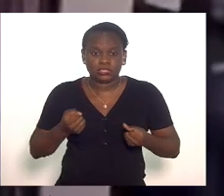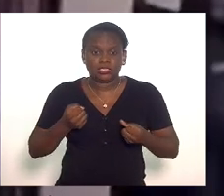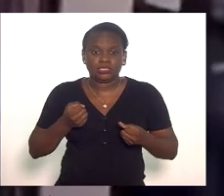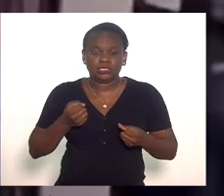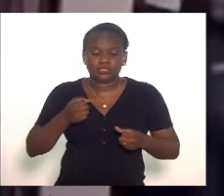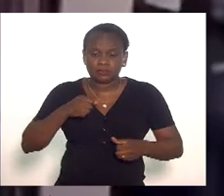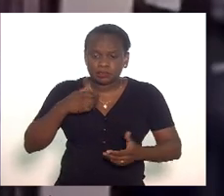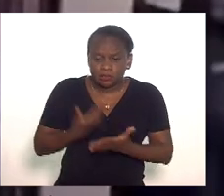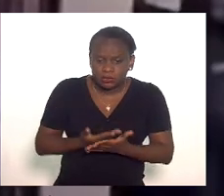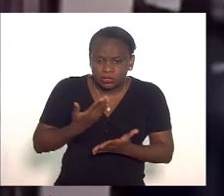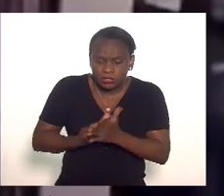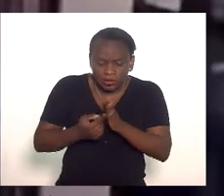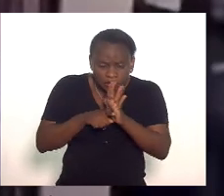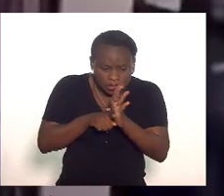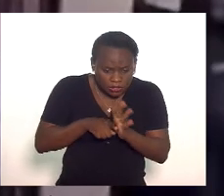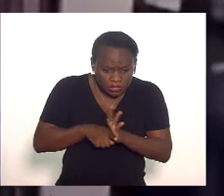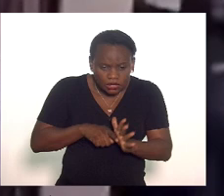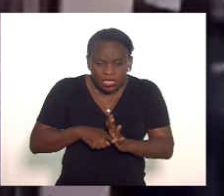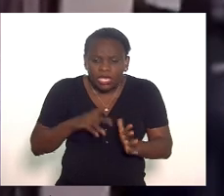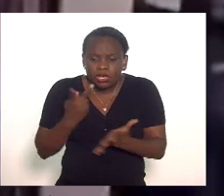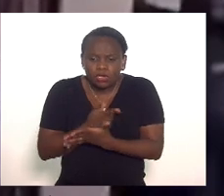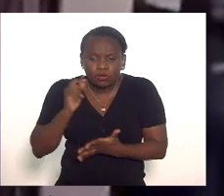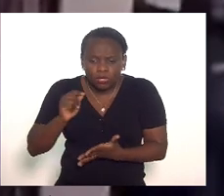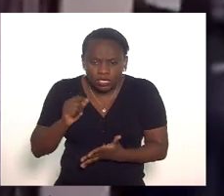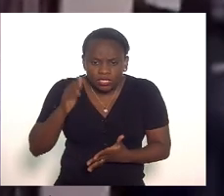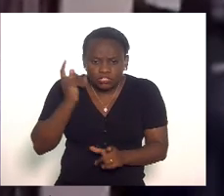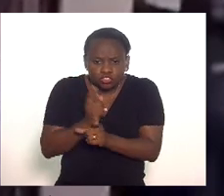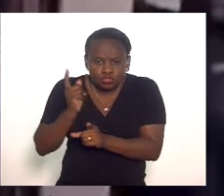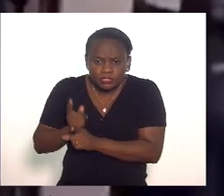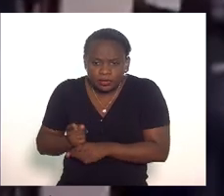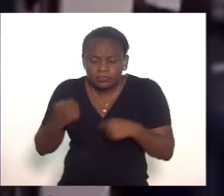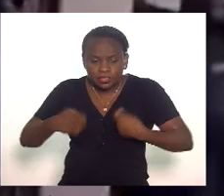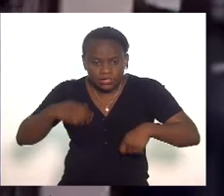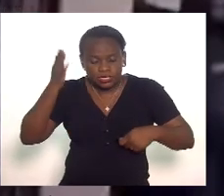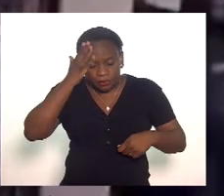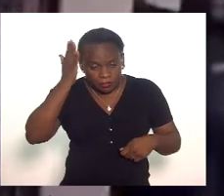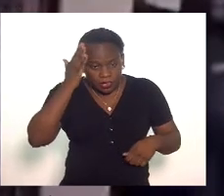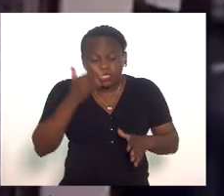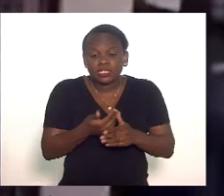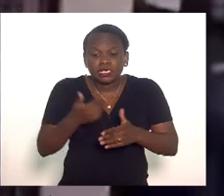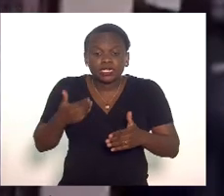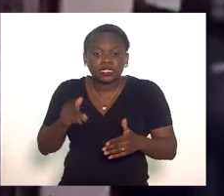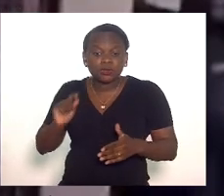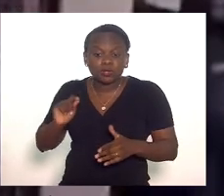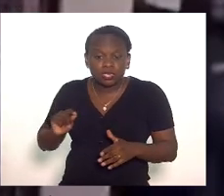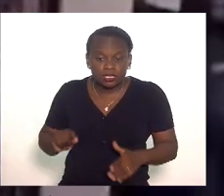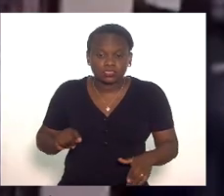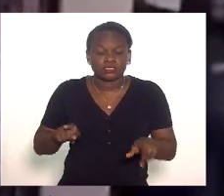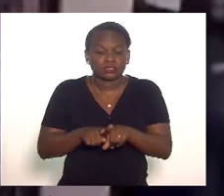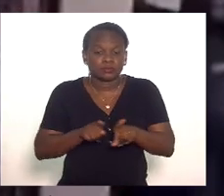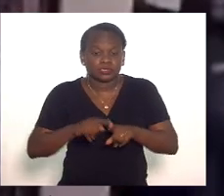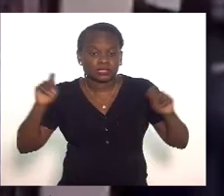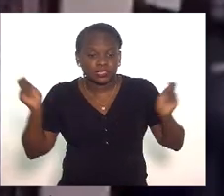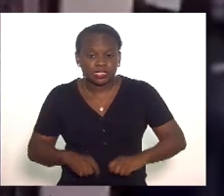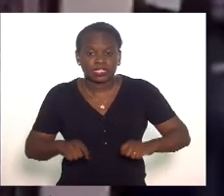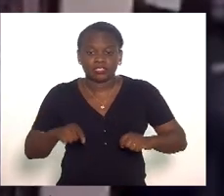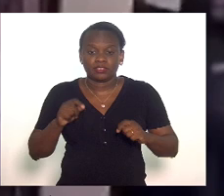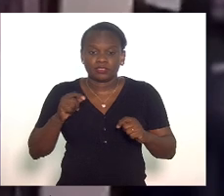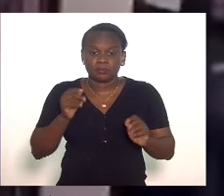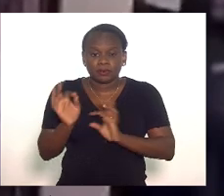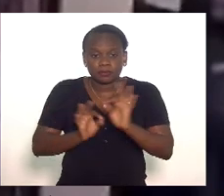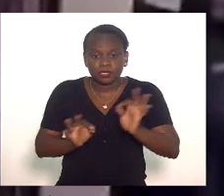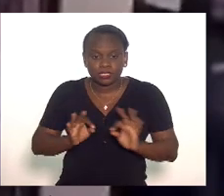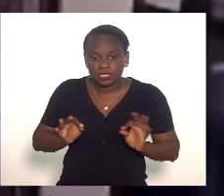cima do que que pode estar acontecendo quem que está por detrás disto aí o que que é possível se